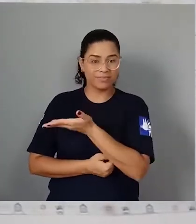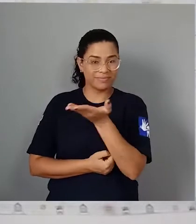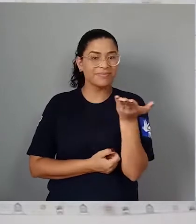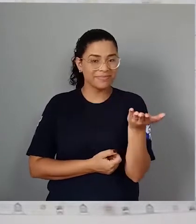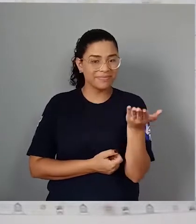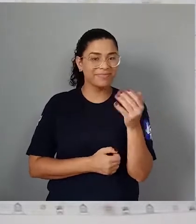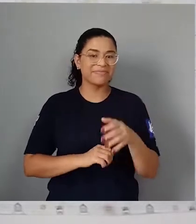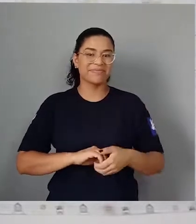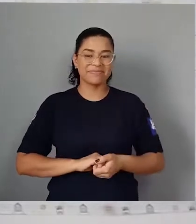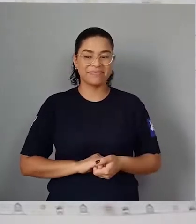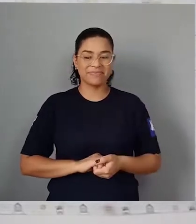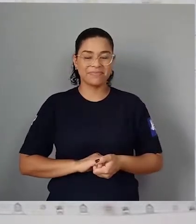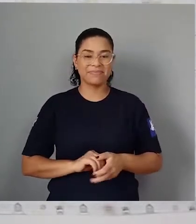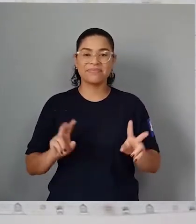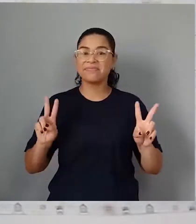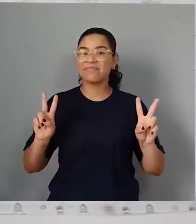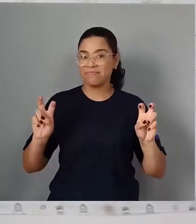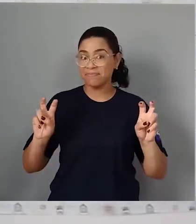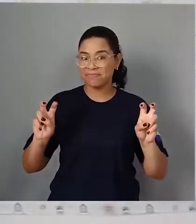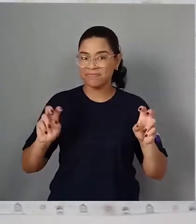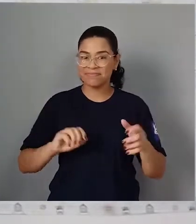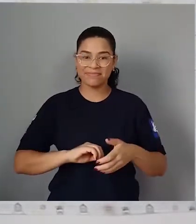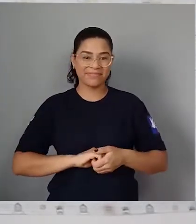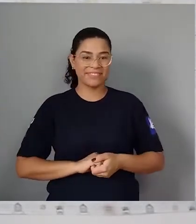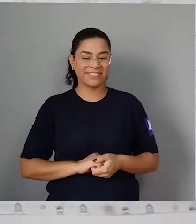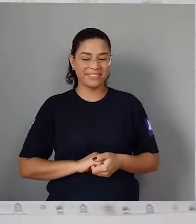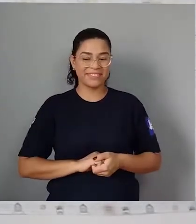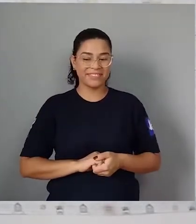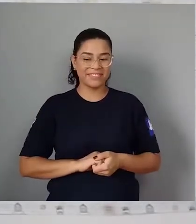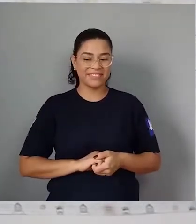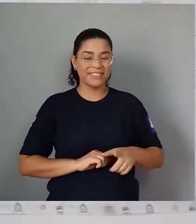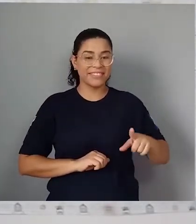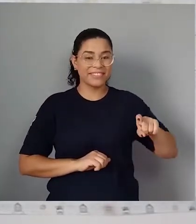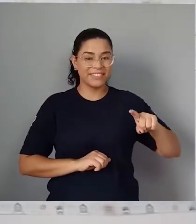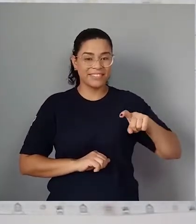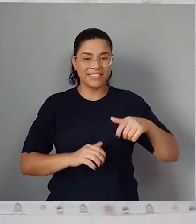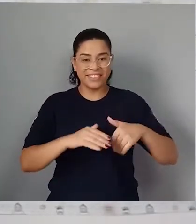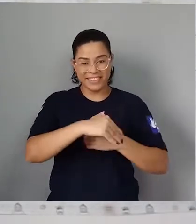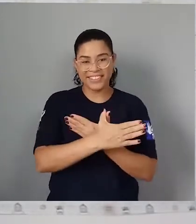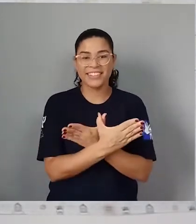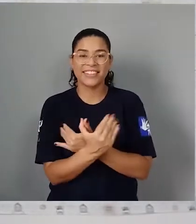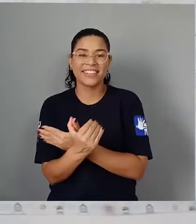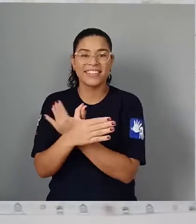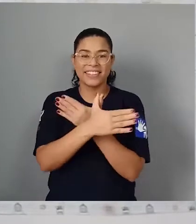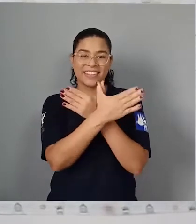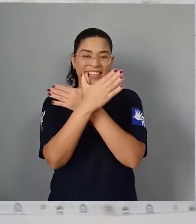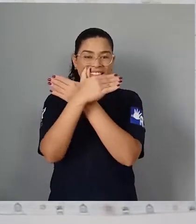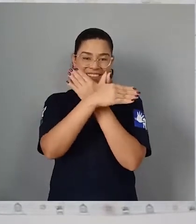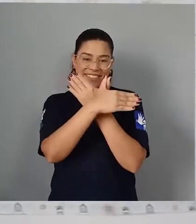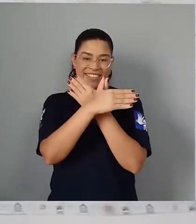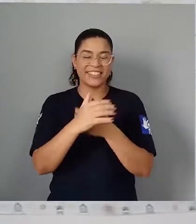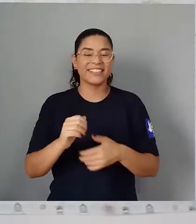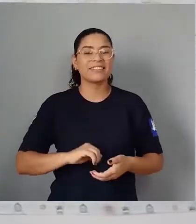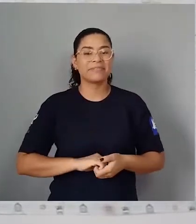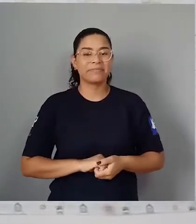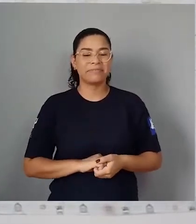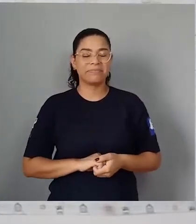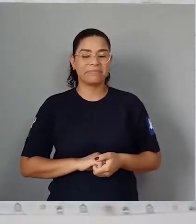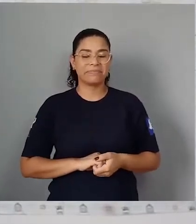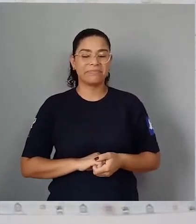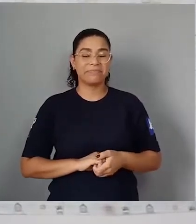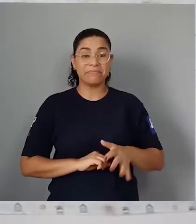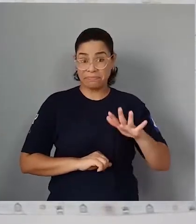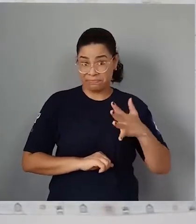Se chama O balé das borboletas Ela é mais ou menos assim